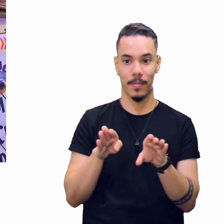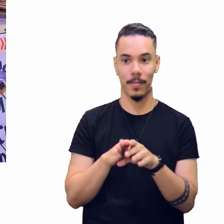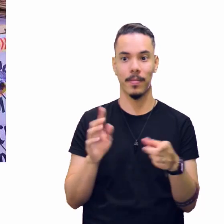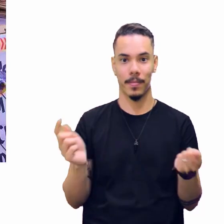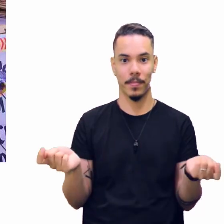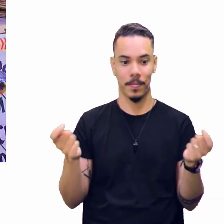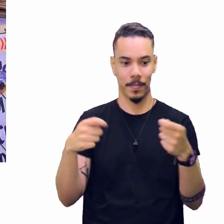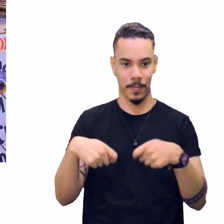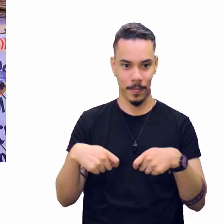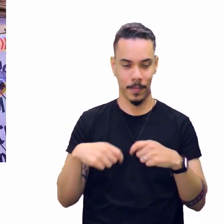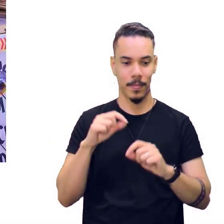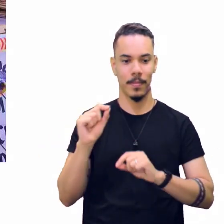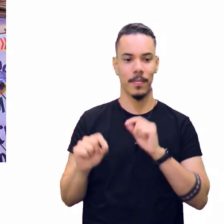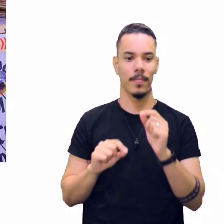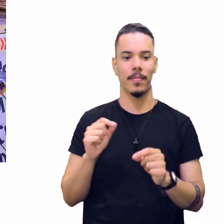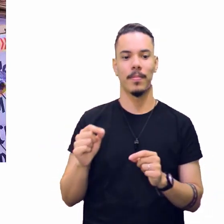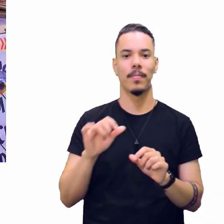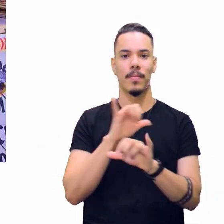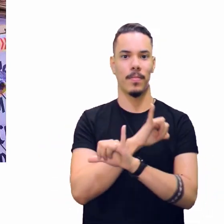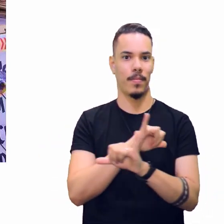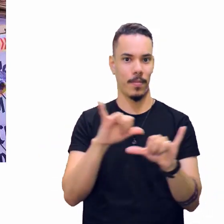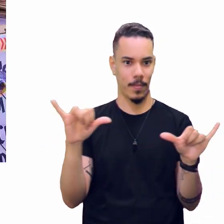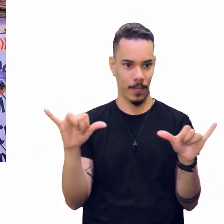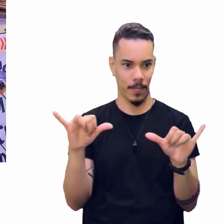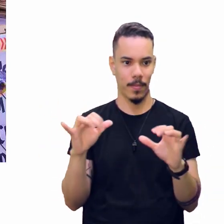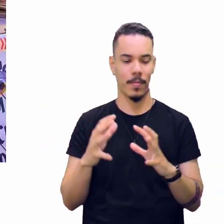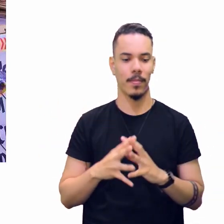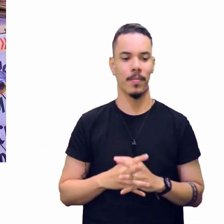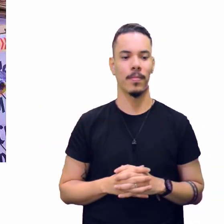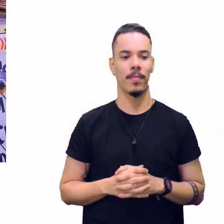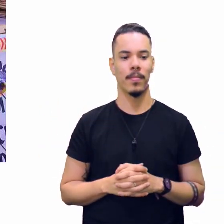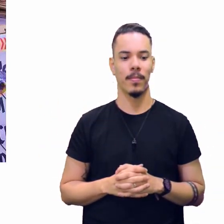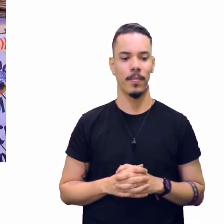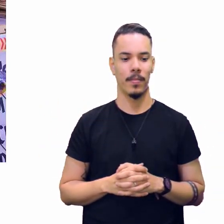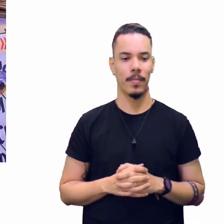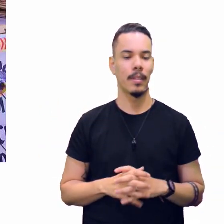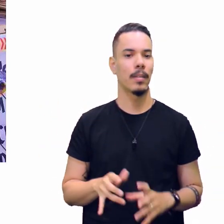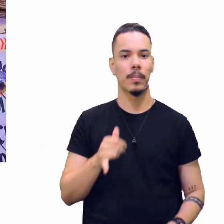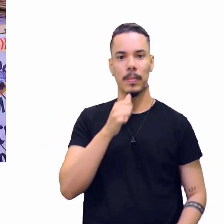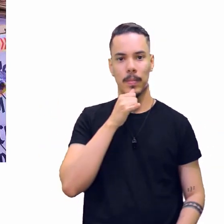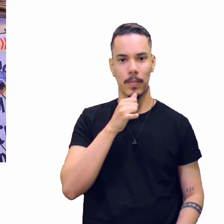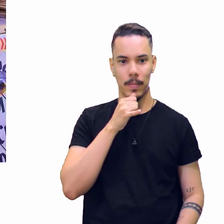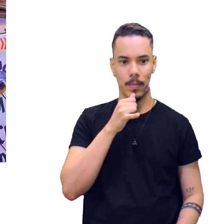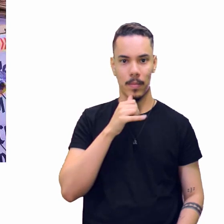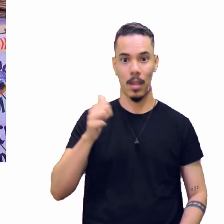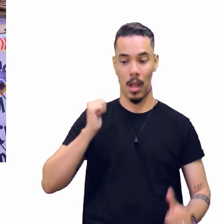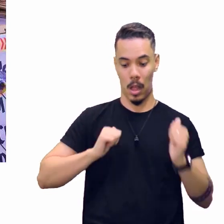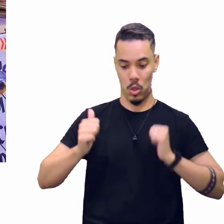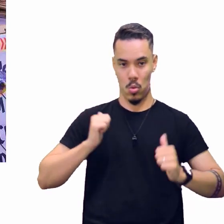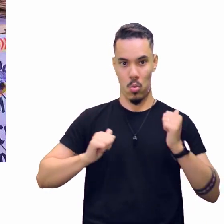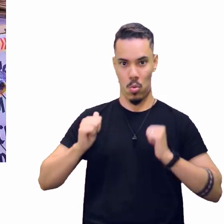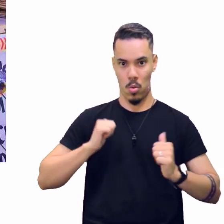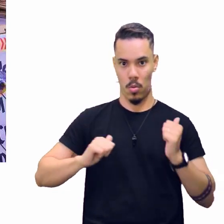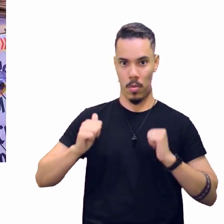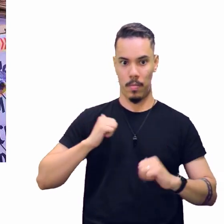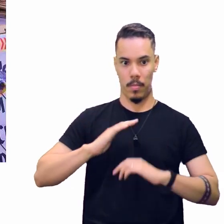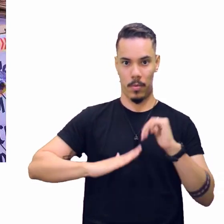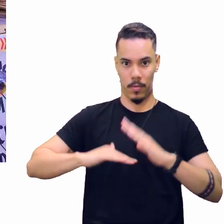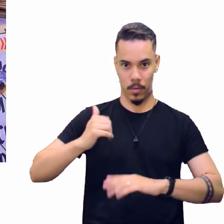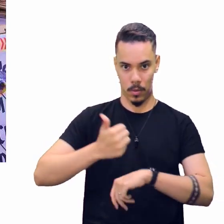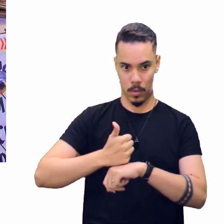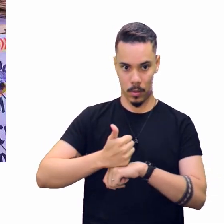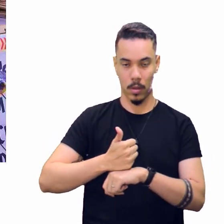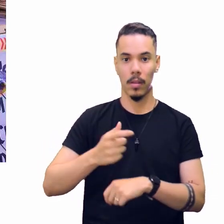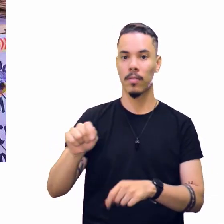a questão da reportagem? Vai pegar um ator, um artista, lá